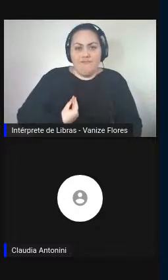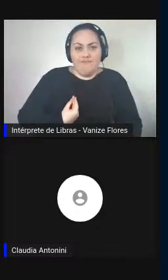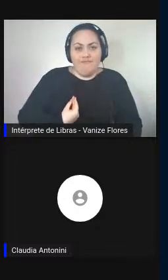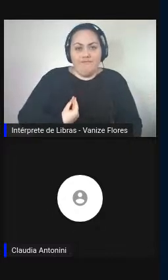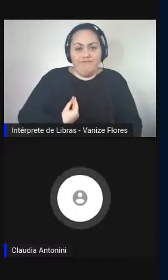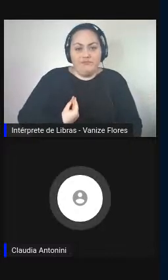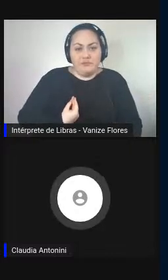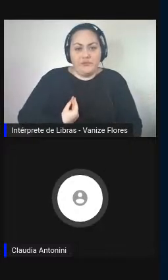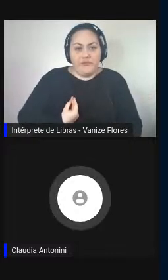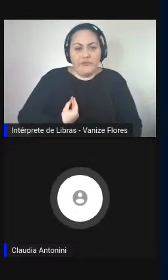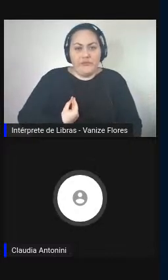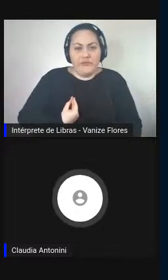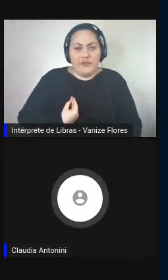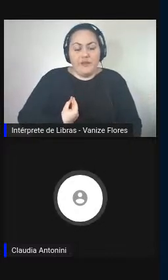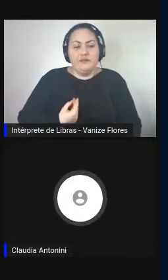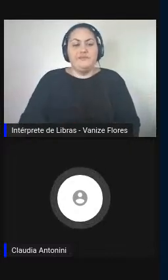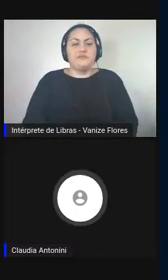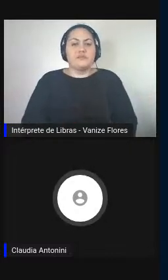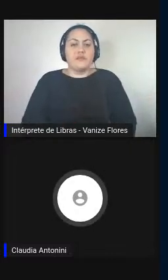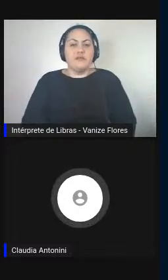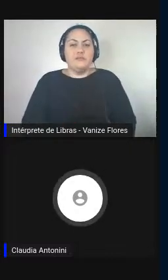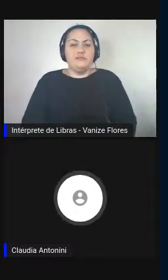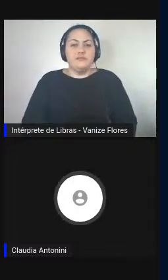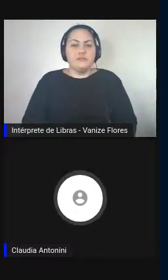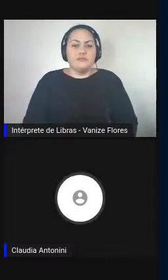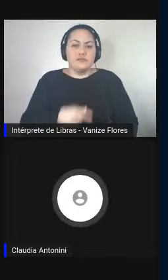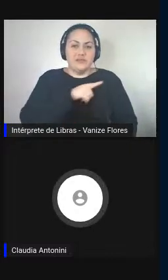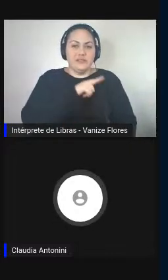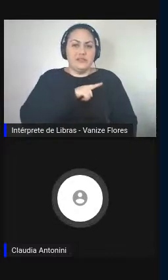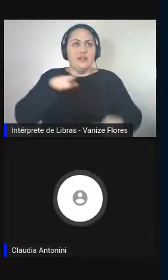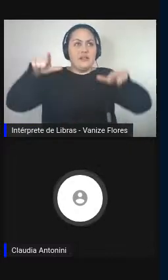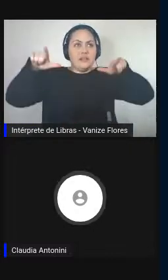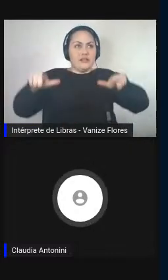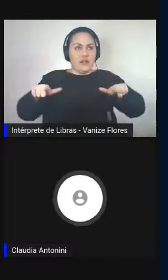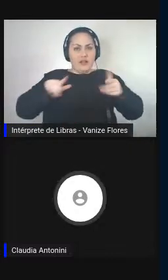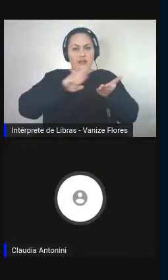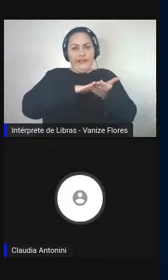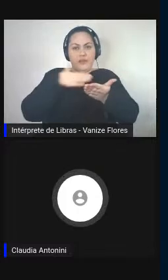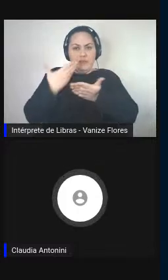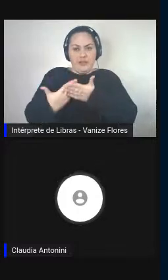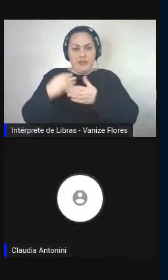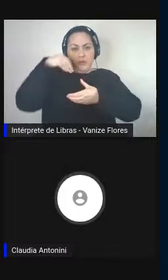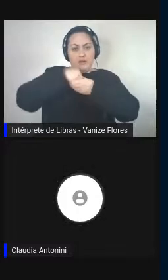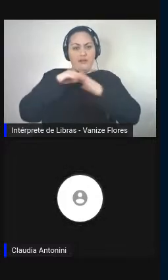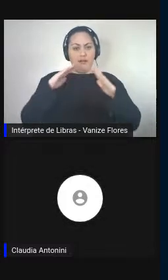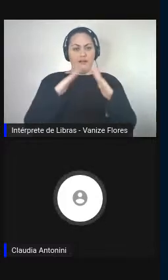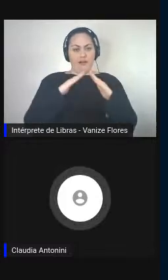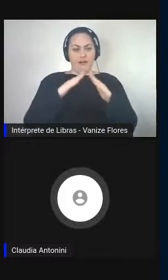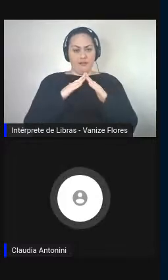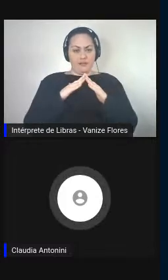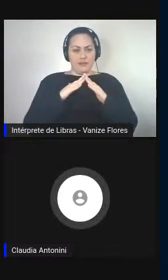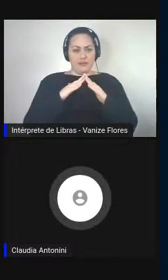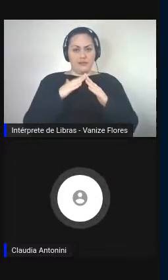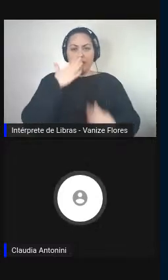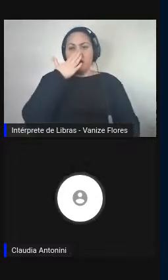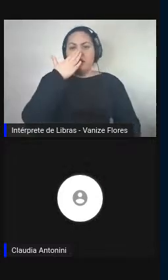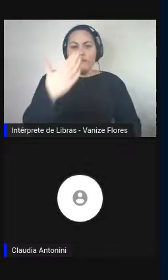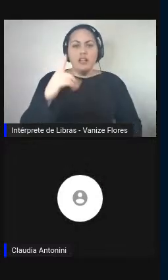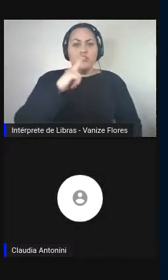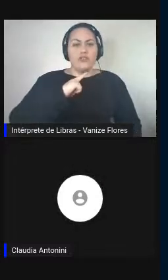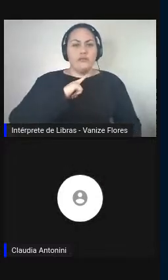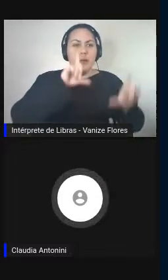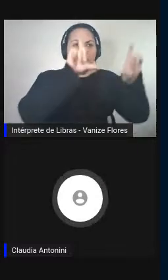E um estúdio de interpretação, em casa, na frente a diversos monitores,